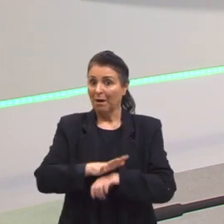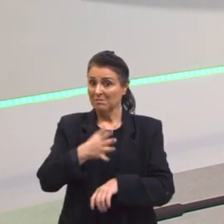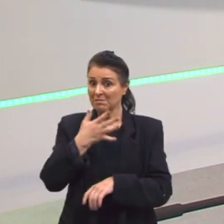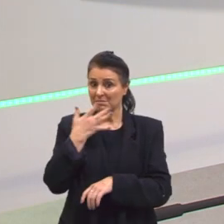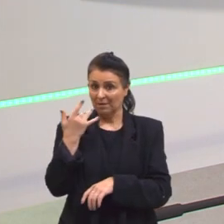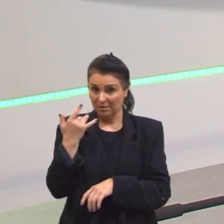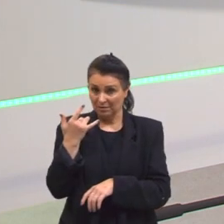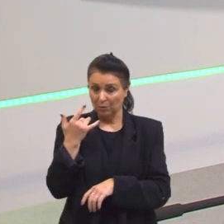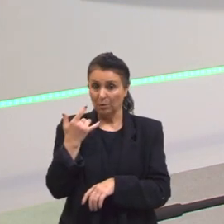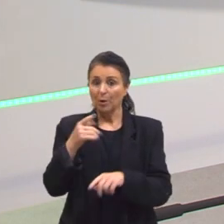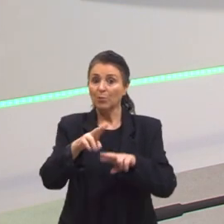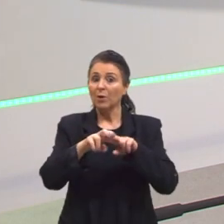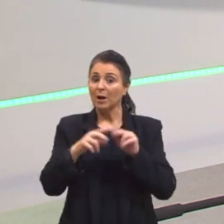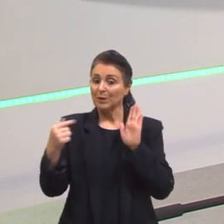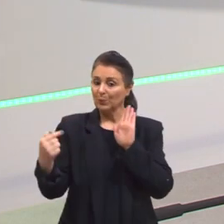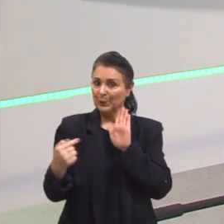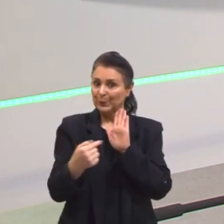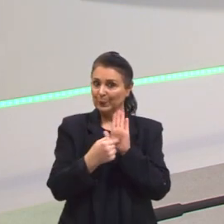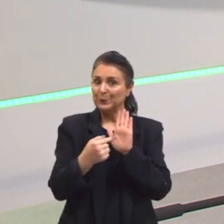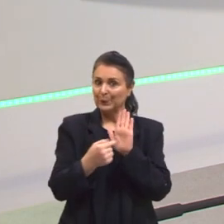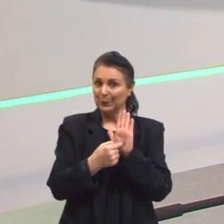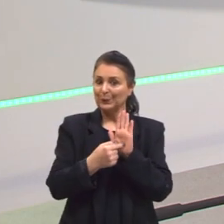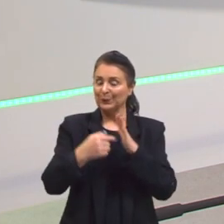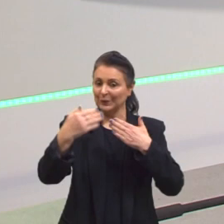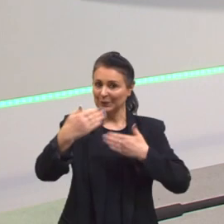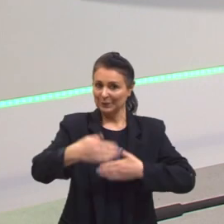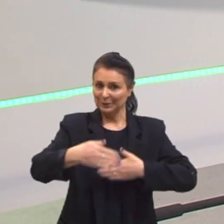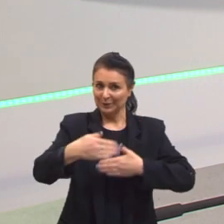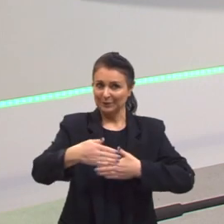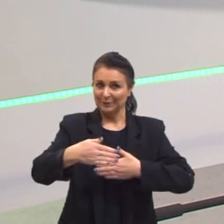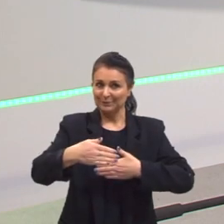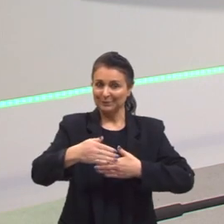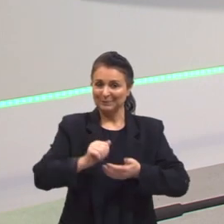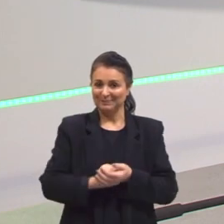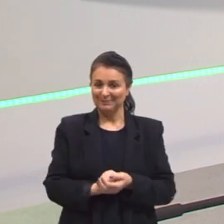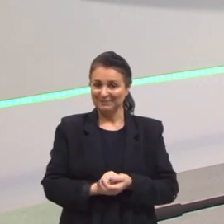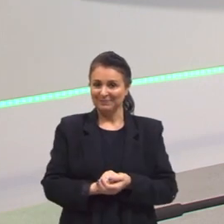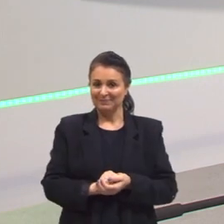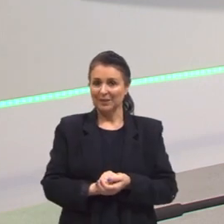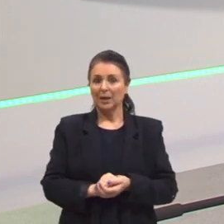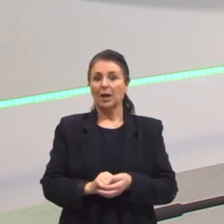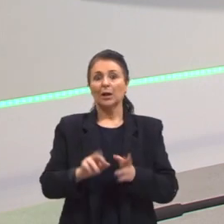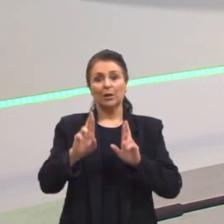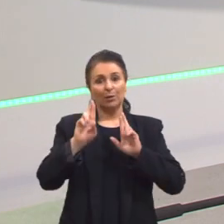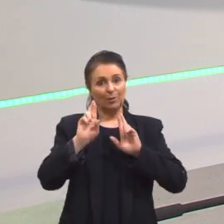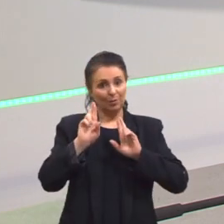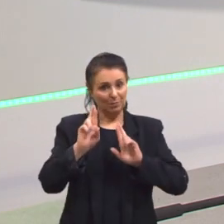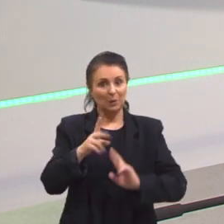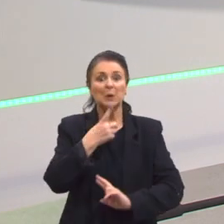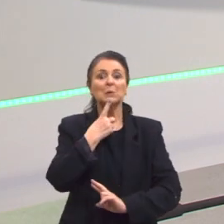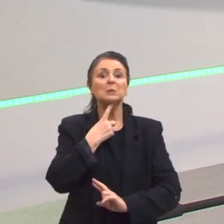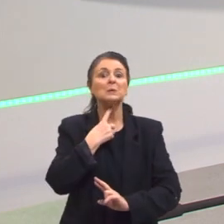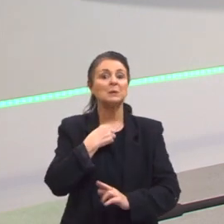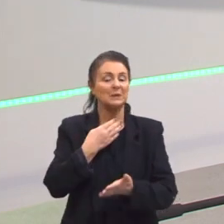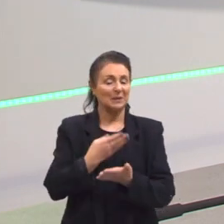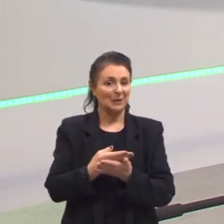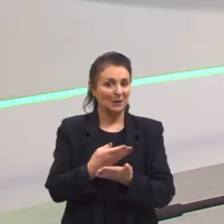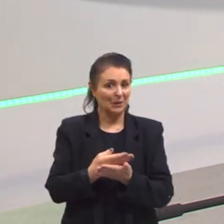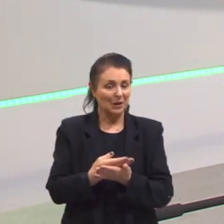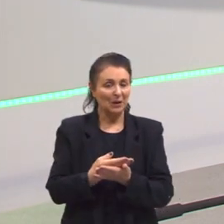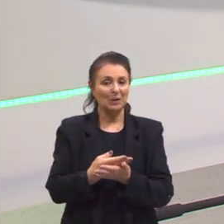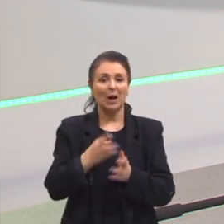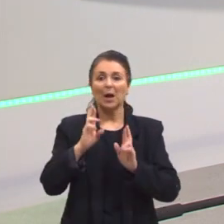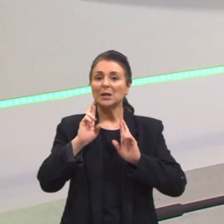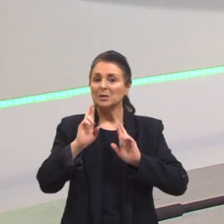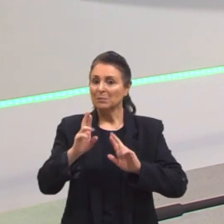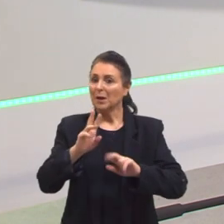mais pontos lá no final, não é? Então, gente, espero que vocês tenham gostado da aula, espero